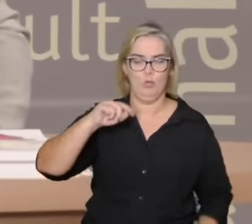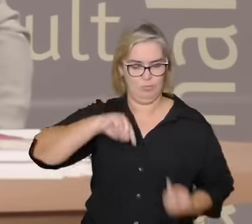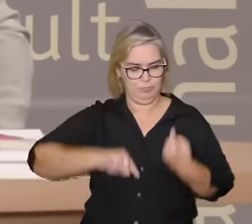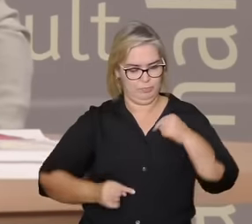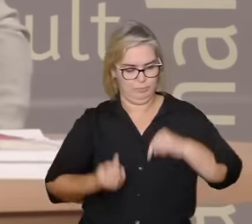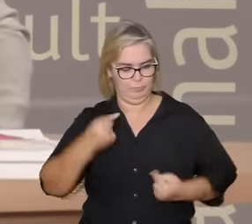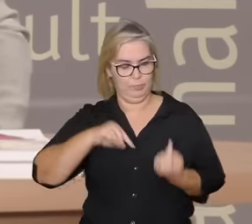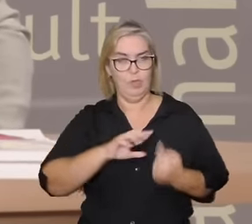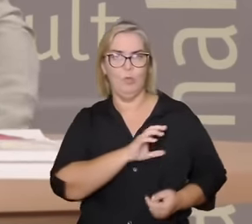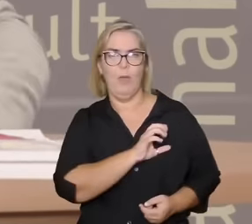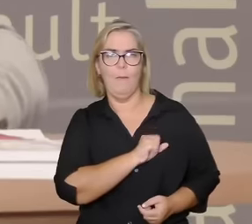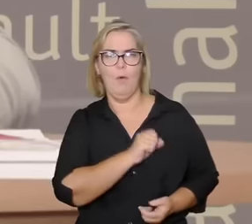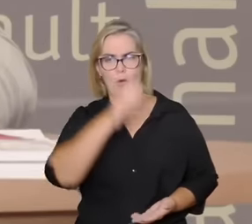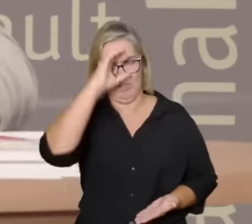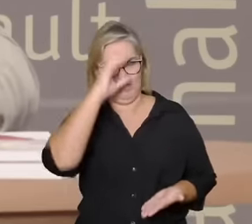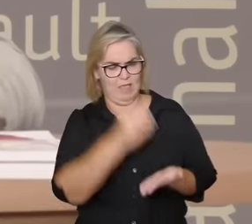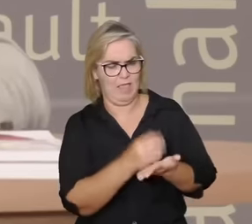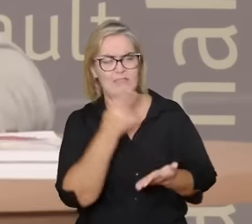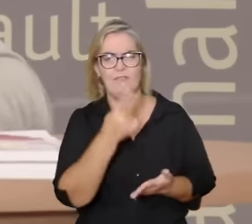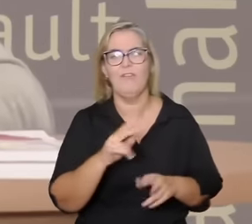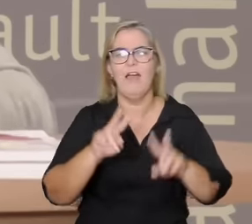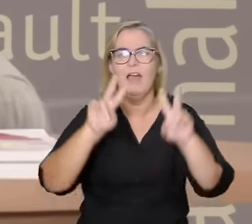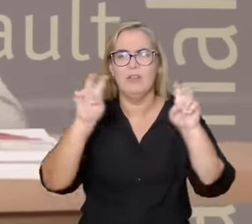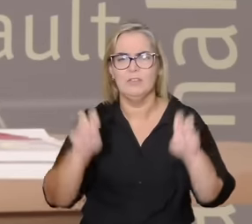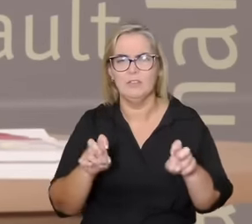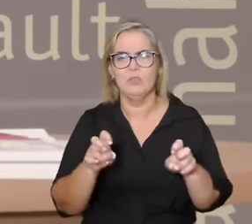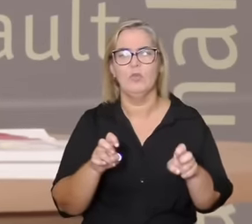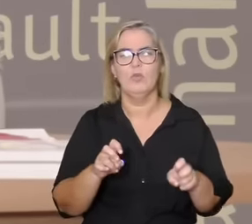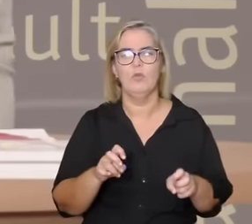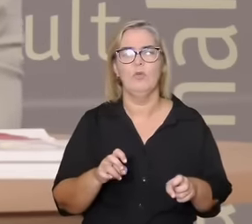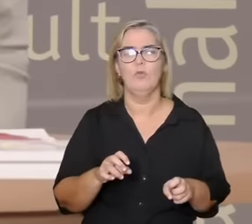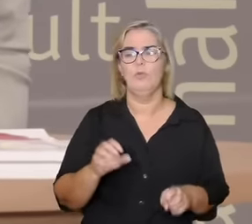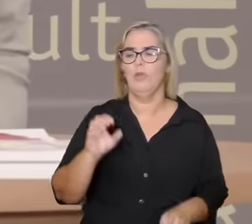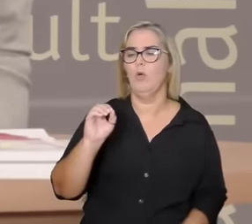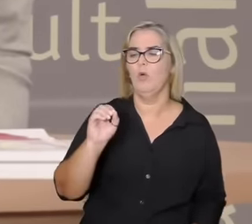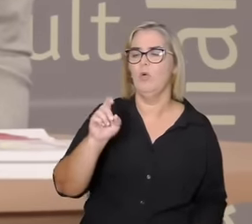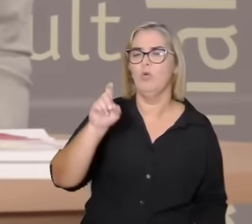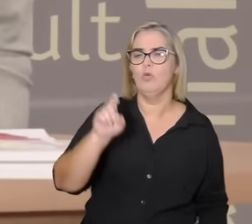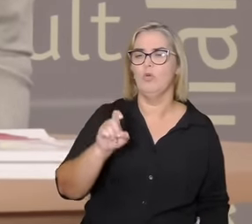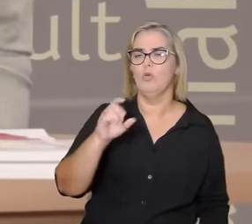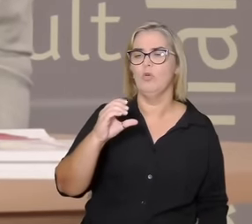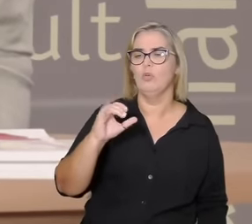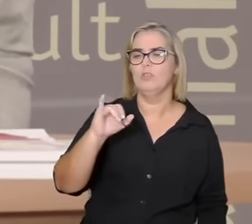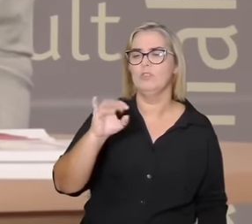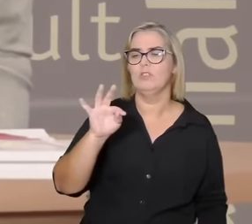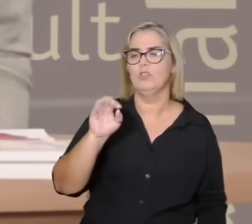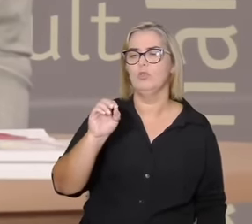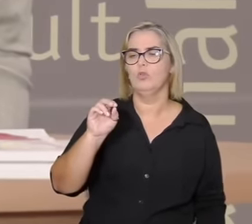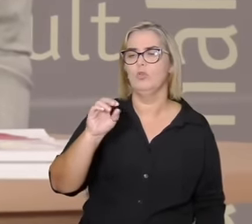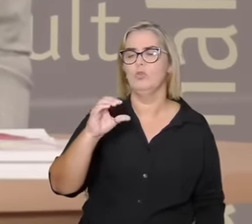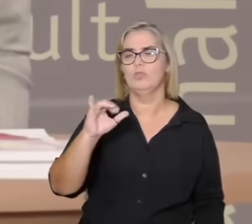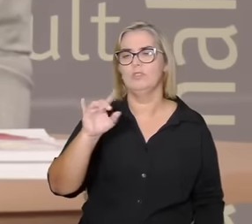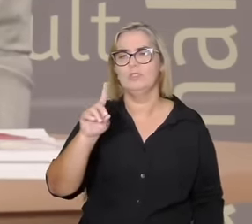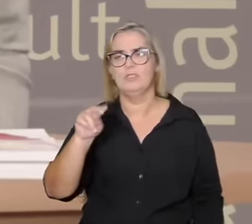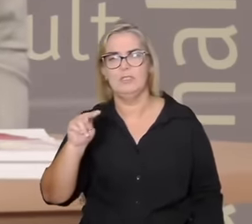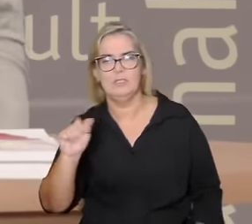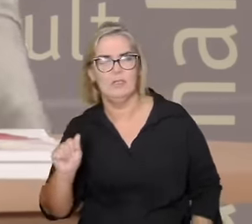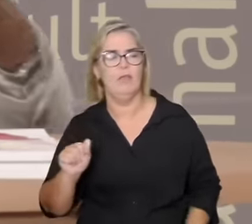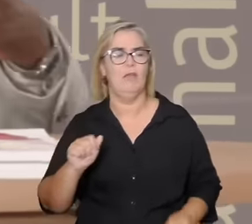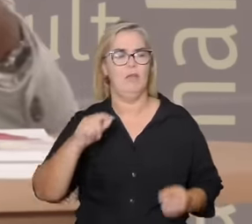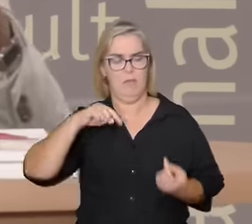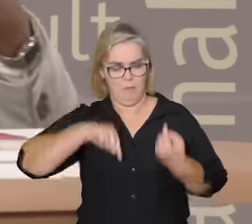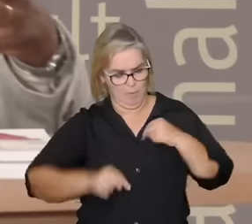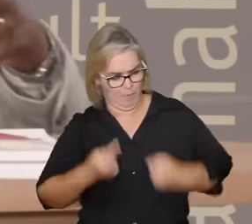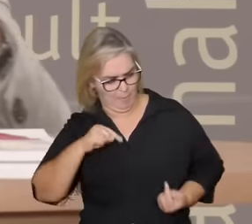algumas teses falando de hormônios do amor então aí se entra tanto ocitocina dopamina adrenalina serotonina